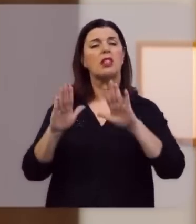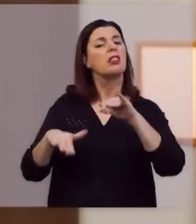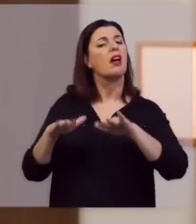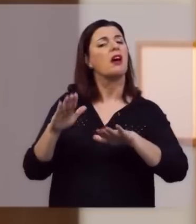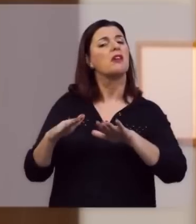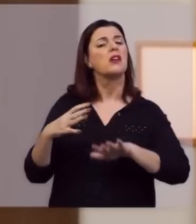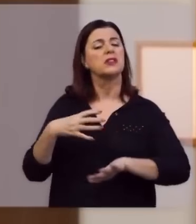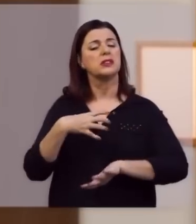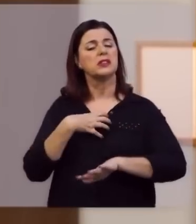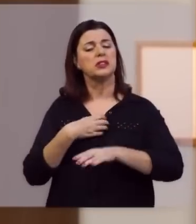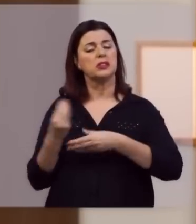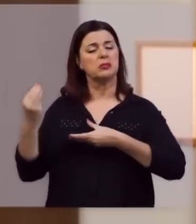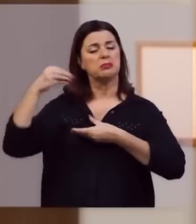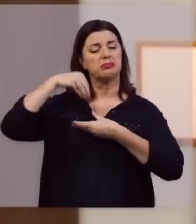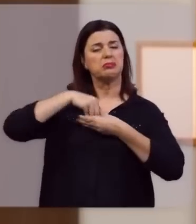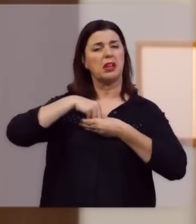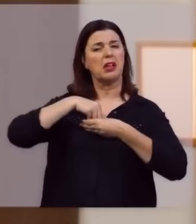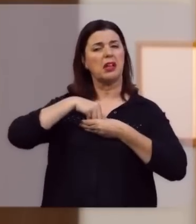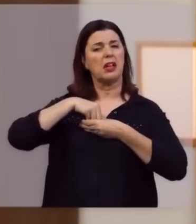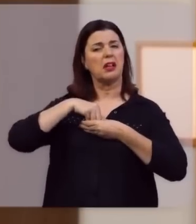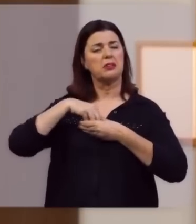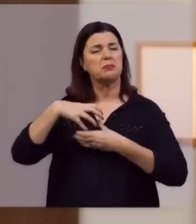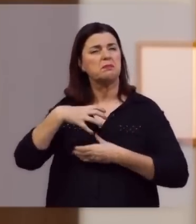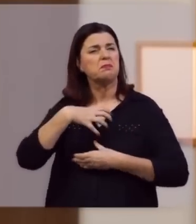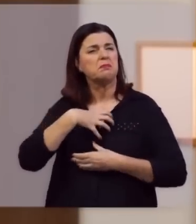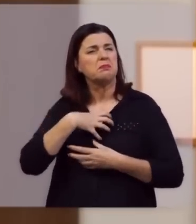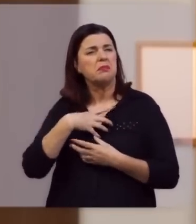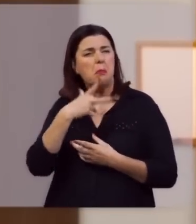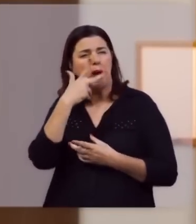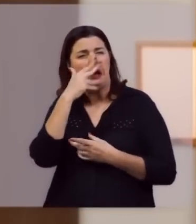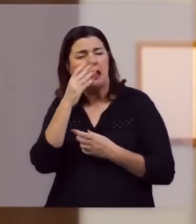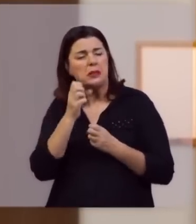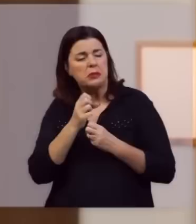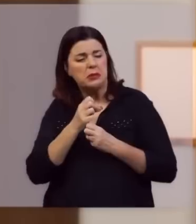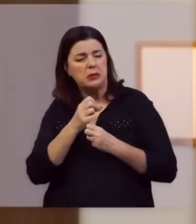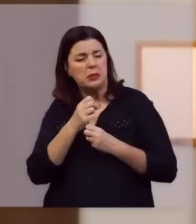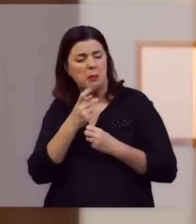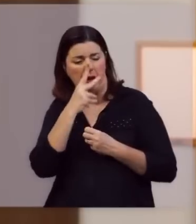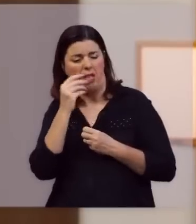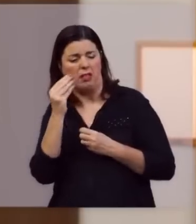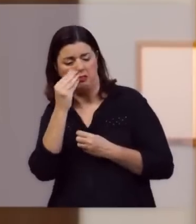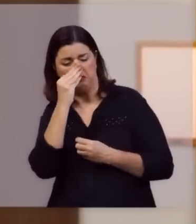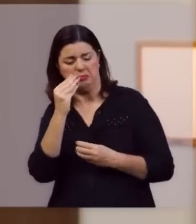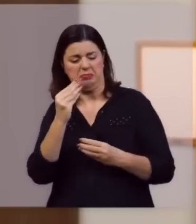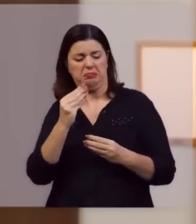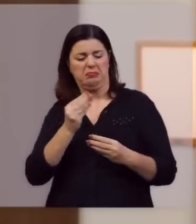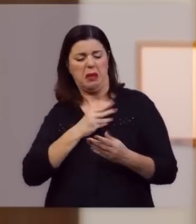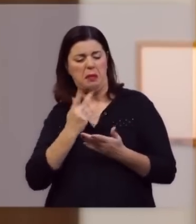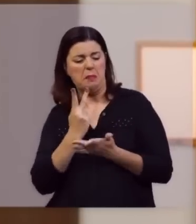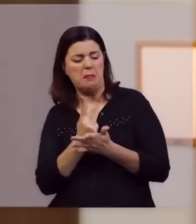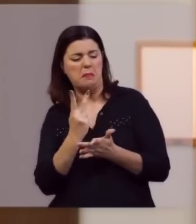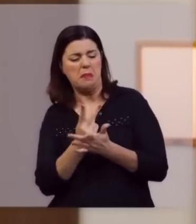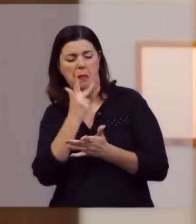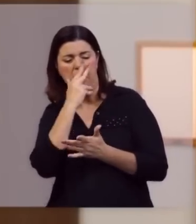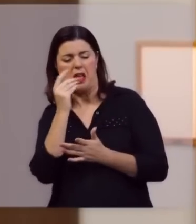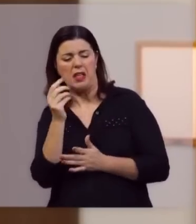talvez ele sentisse dentro dele esse sentimento de monturo, de ser jogado na lateral da vida, sem